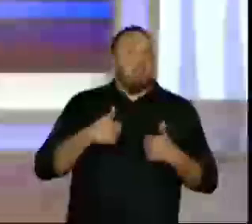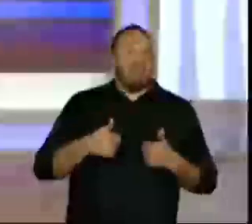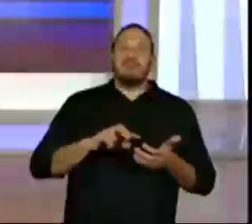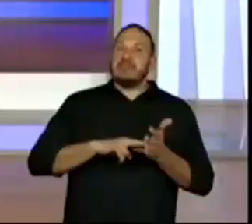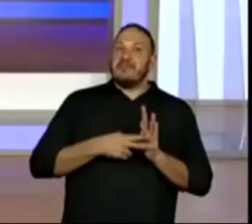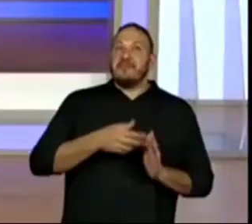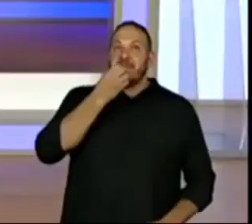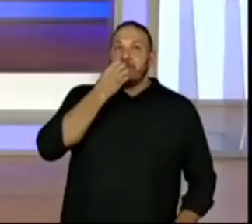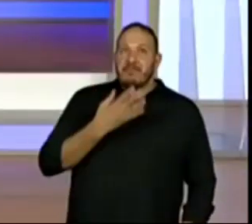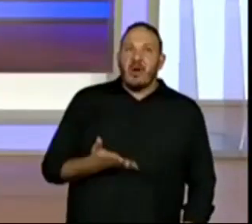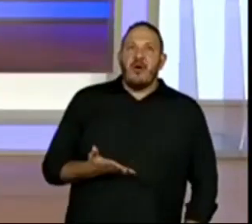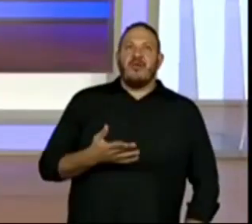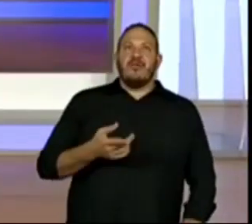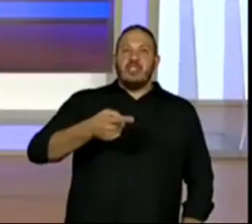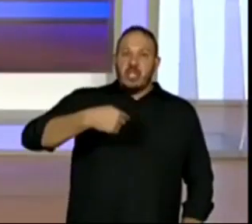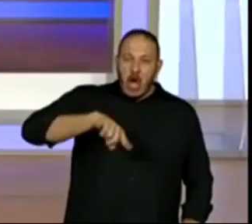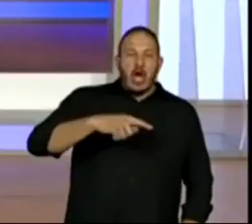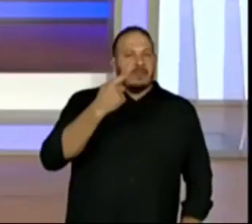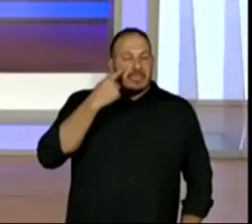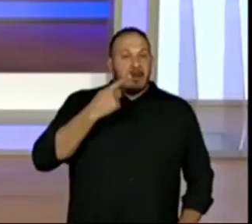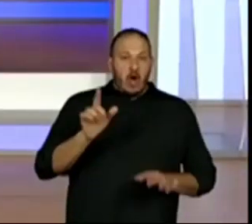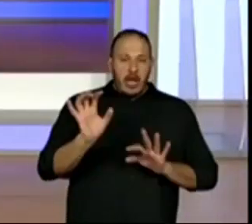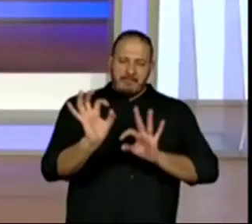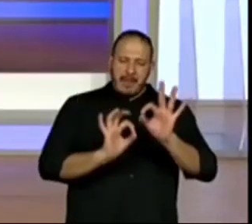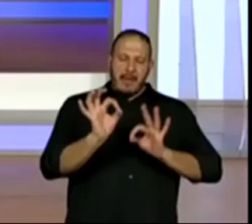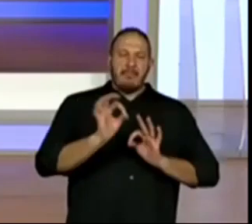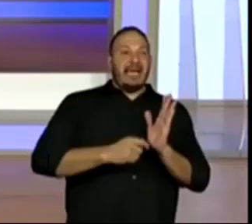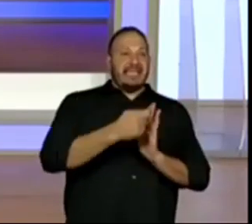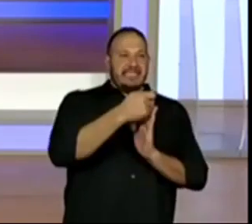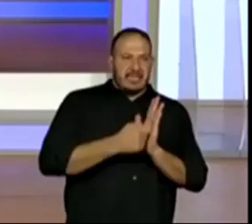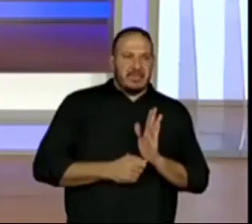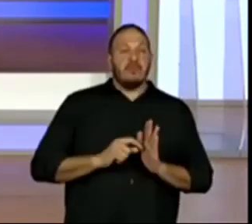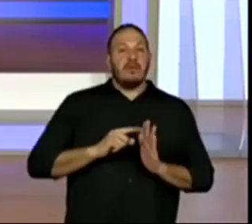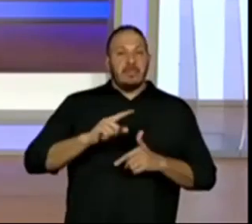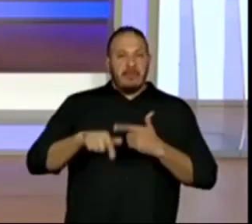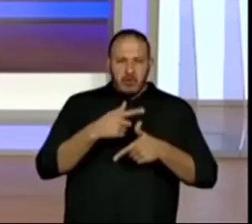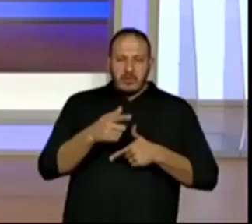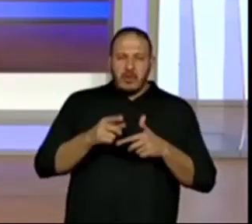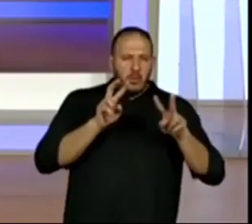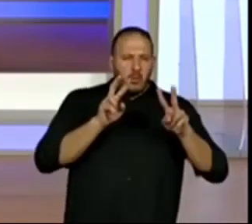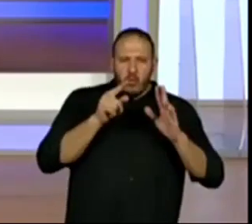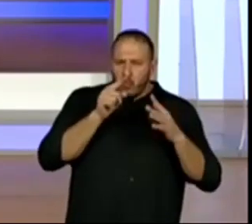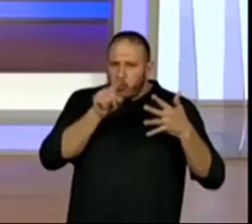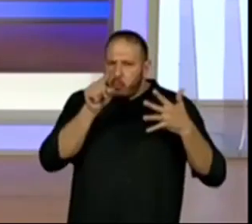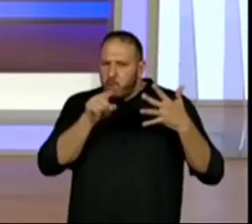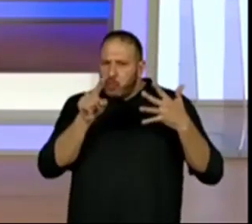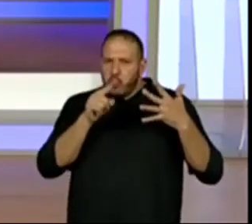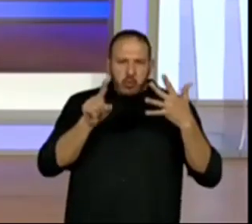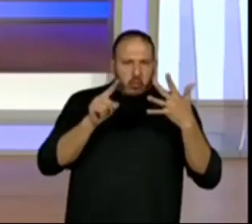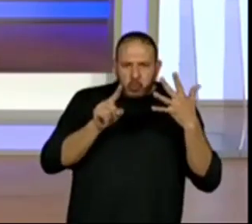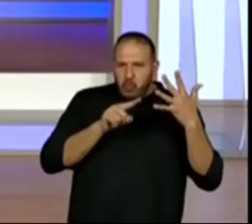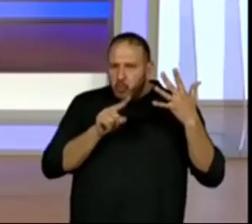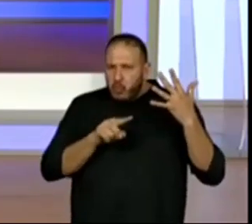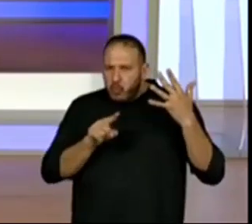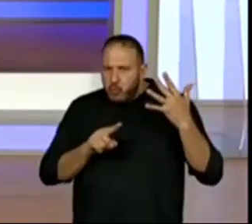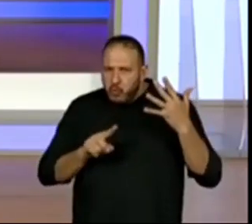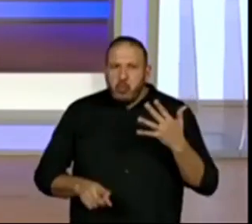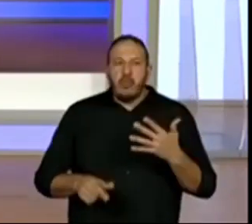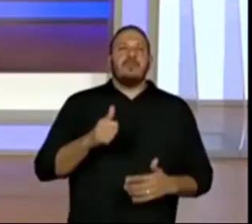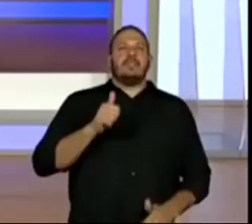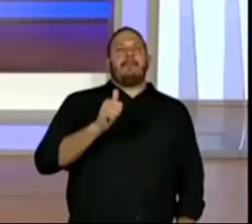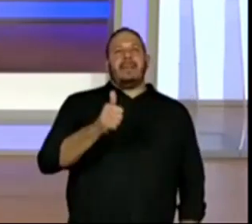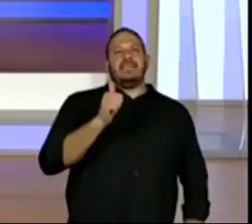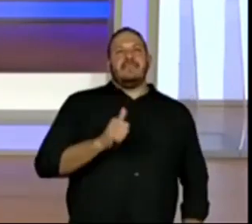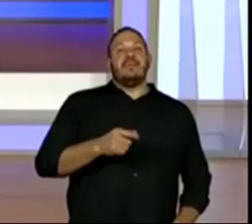devemos passar esse texto a limpo. Então, depois que a gente faz todo esse processo, o a gente faz? A gente edita esse